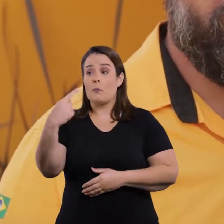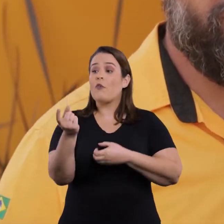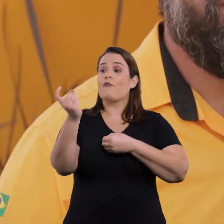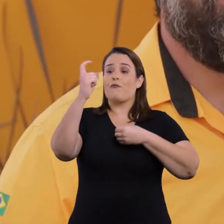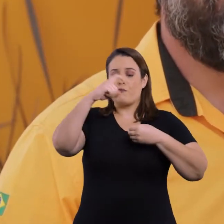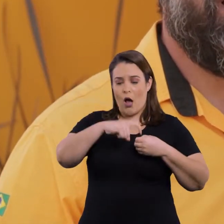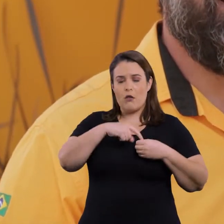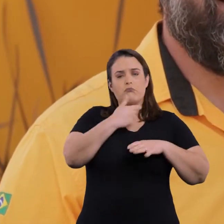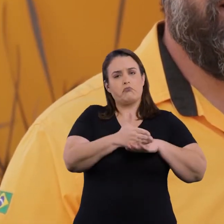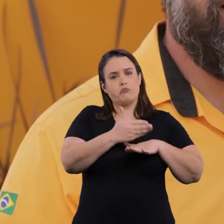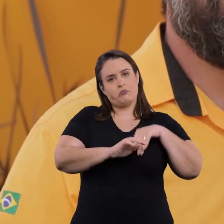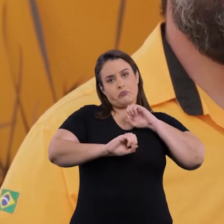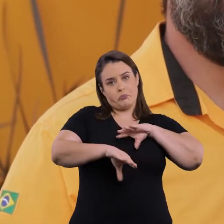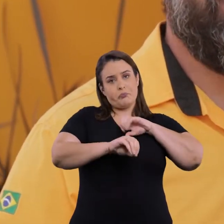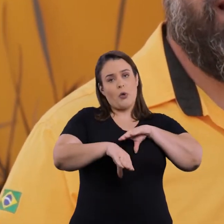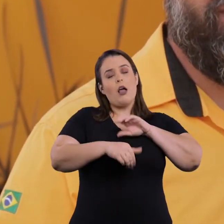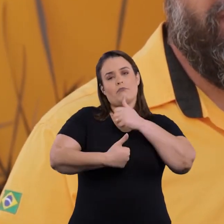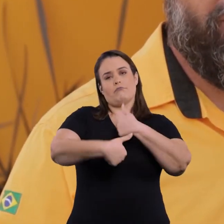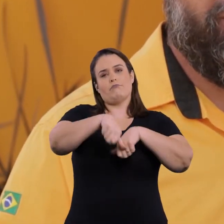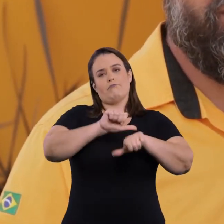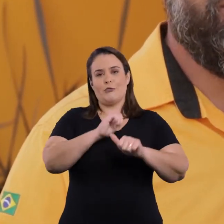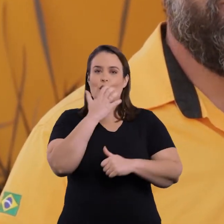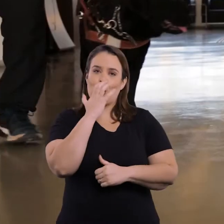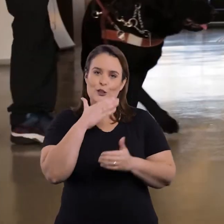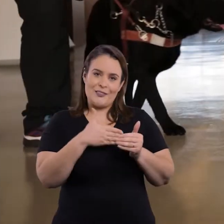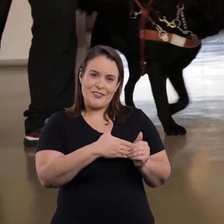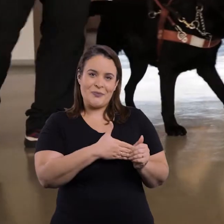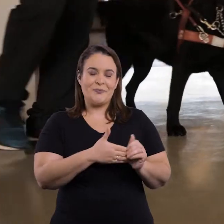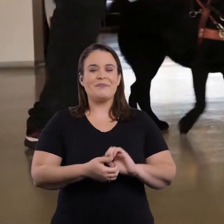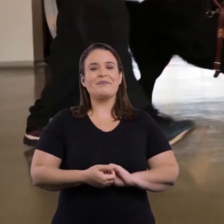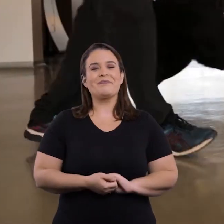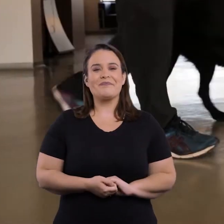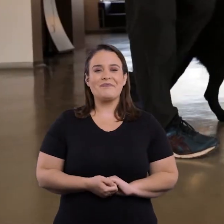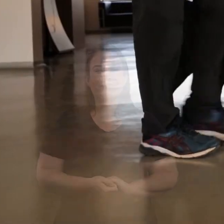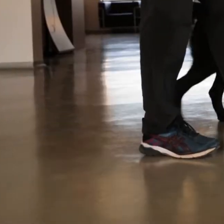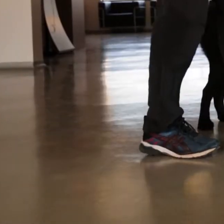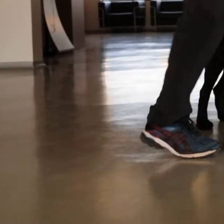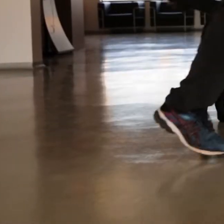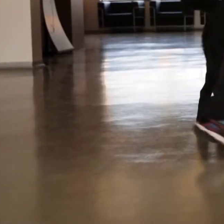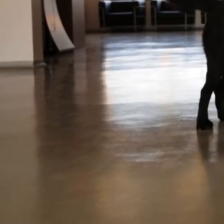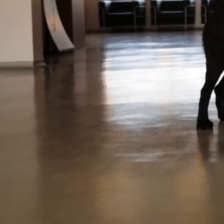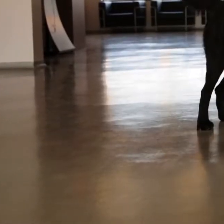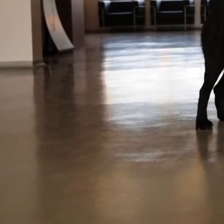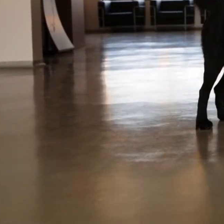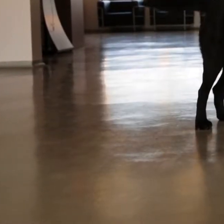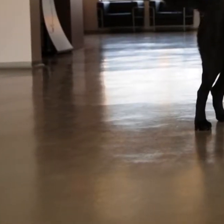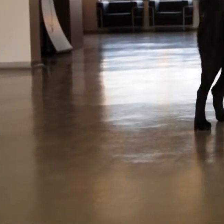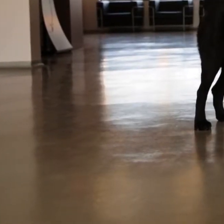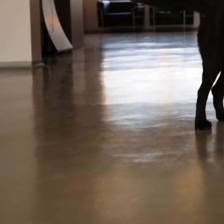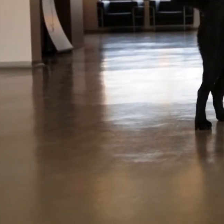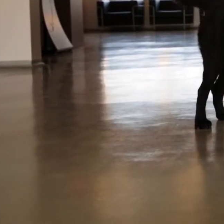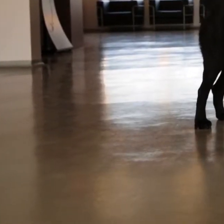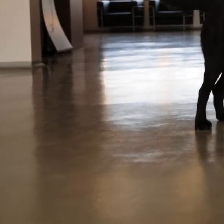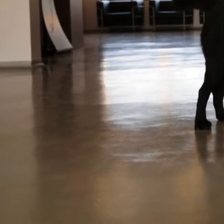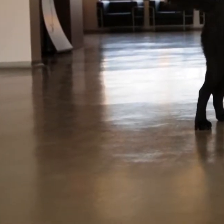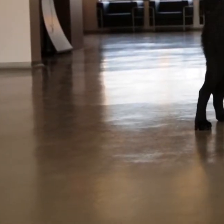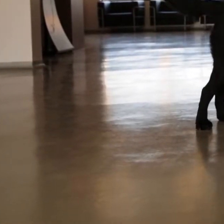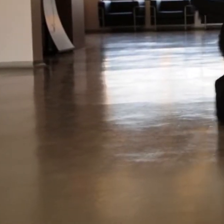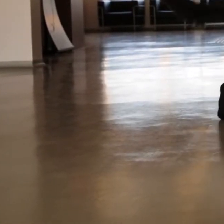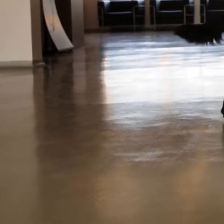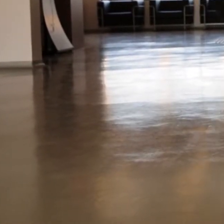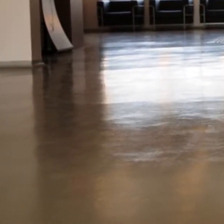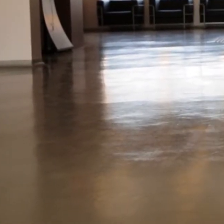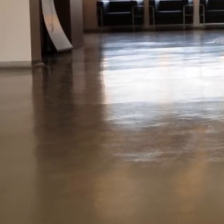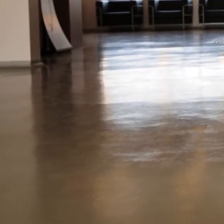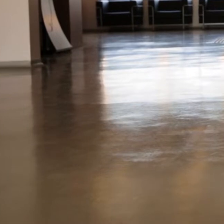para o instituto para receber o treinamento e se tornar um cão guia. Usando a guia, um cão adulto sinaliza ao instrutor o início